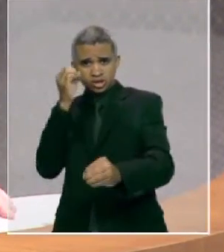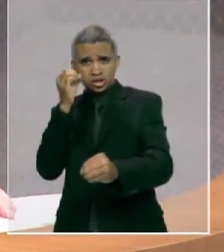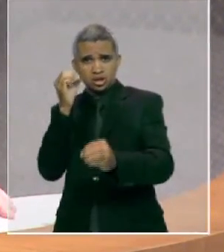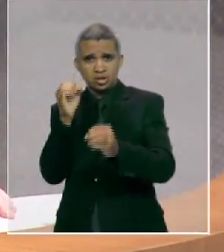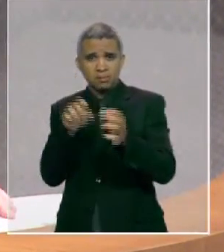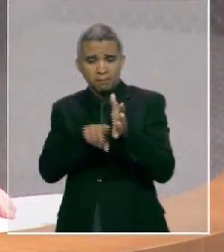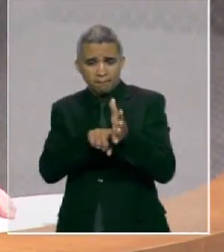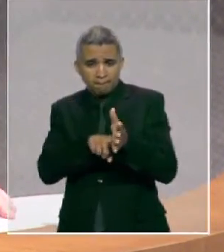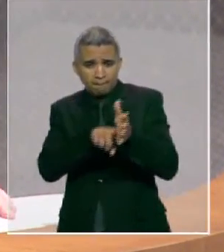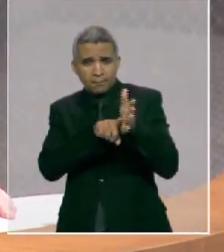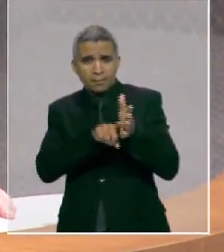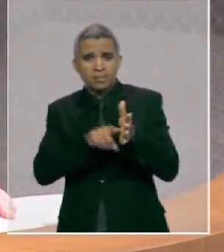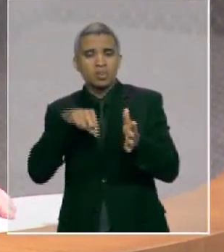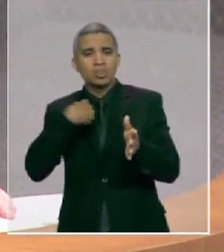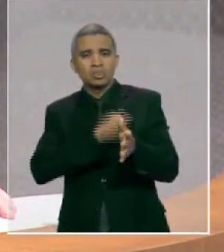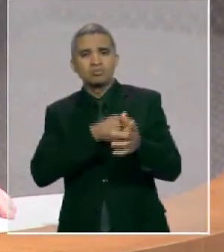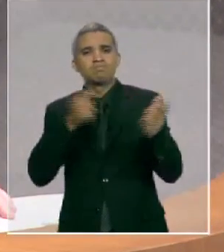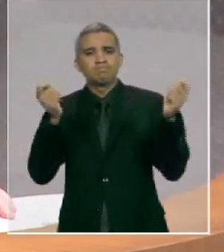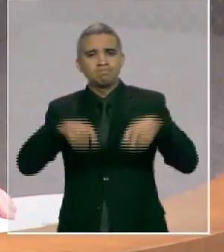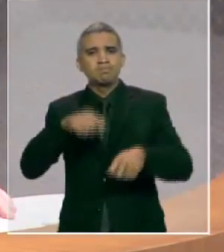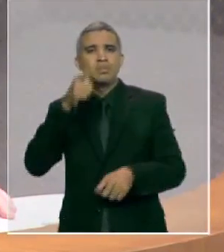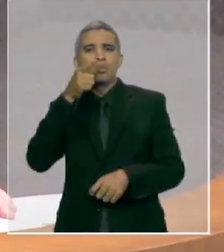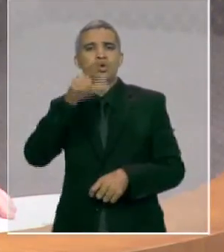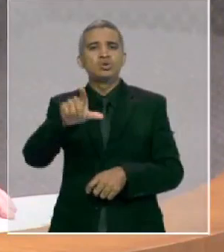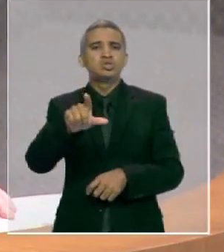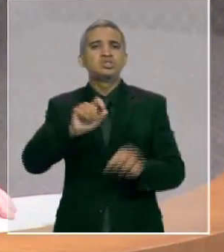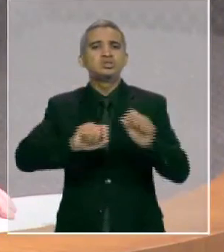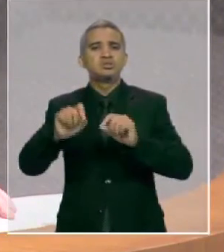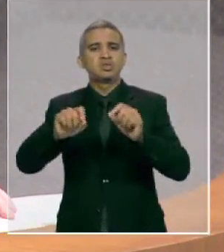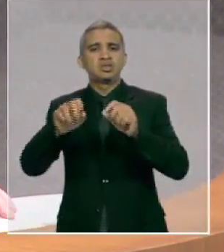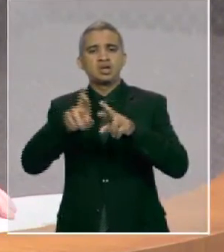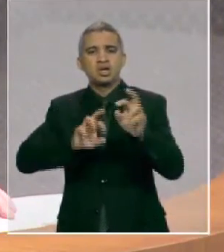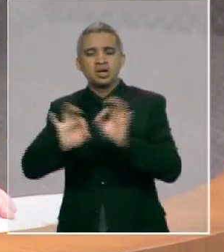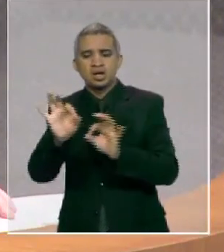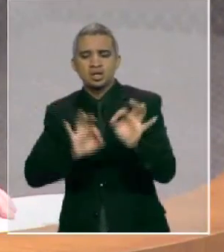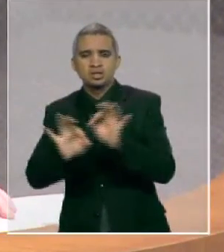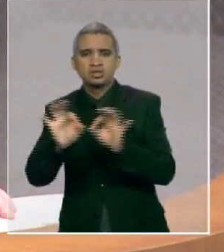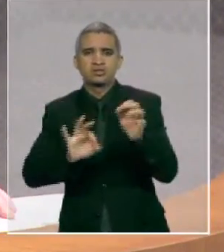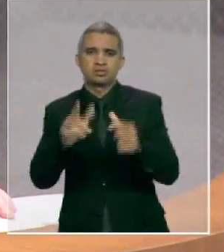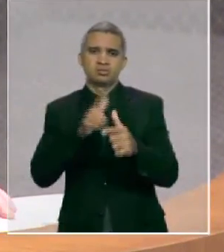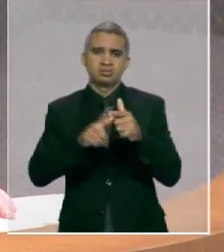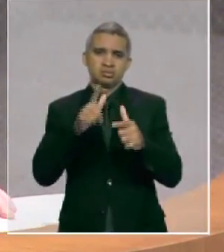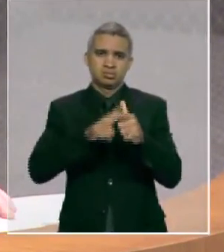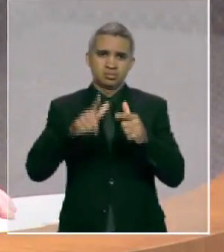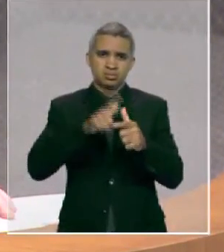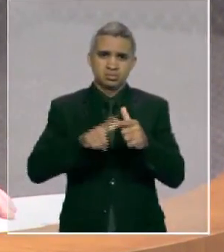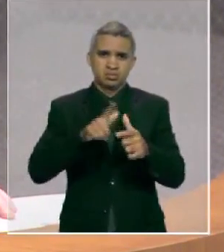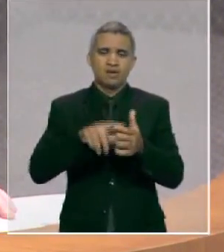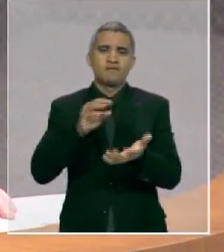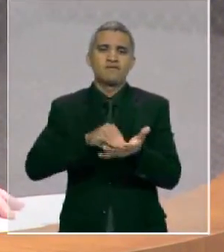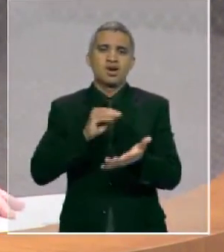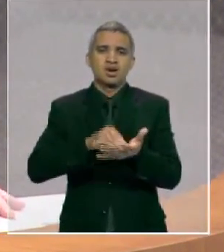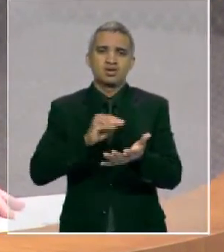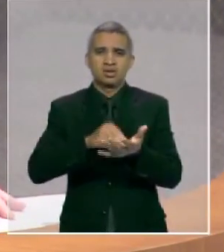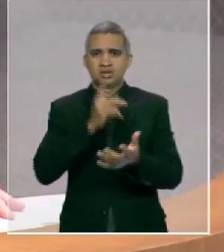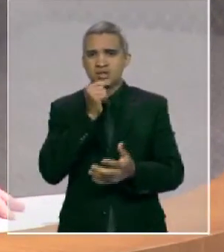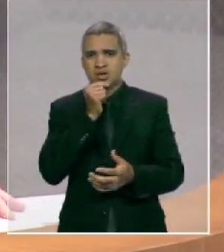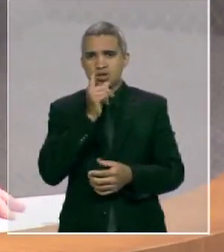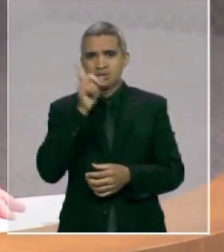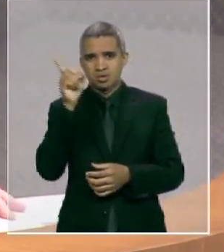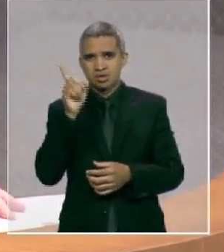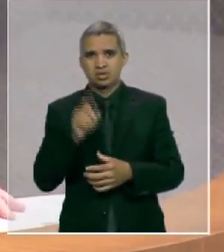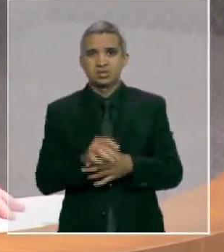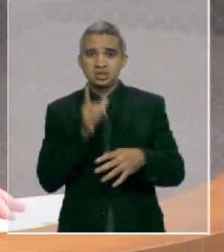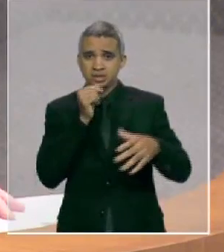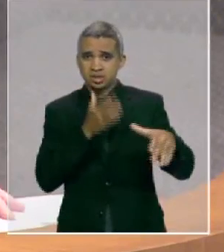conseguir resolver o problema da falta d'água, de água, não só a falta d'água nos